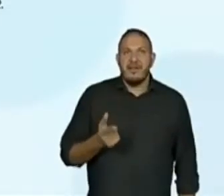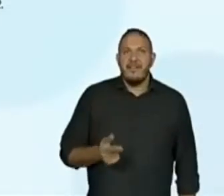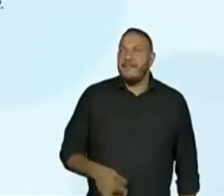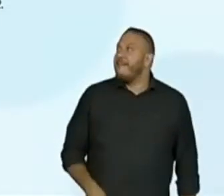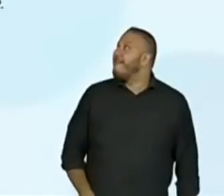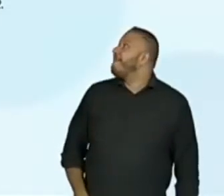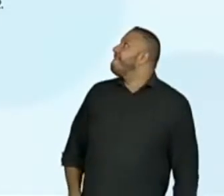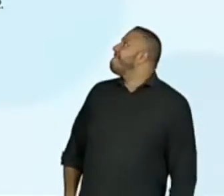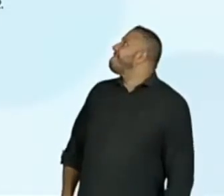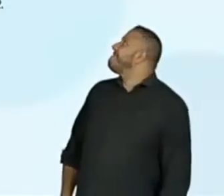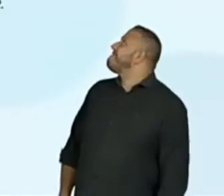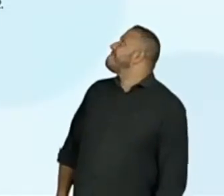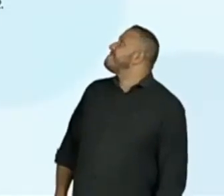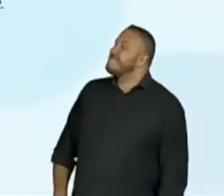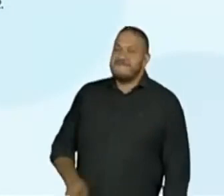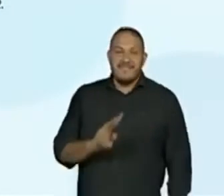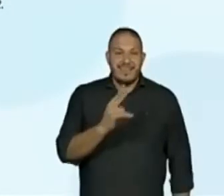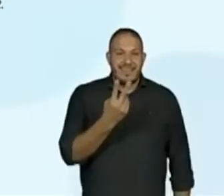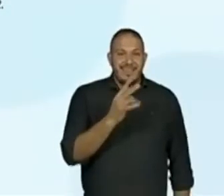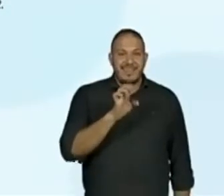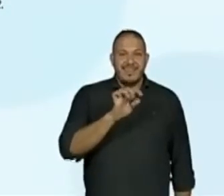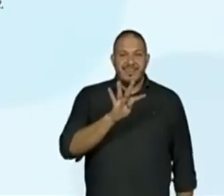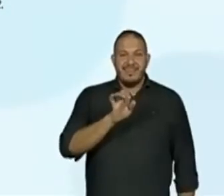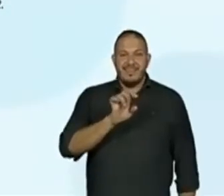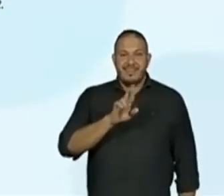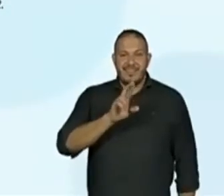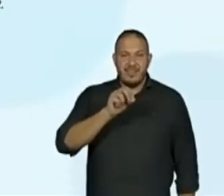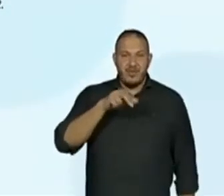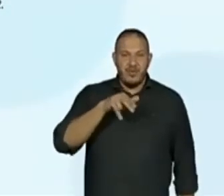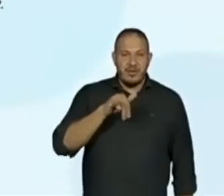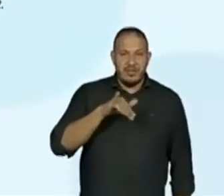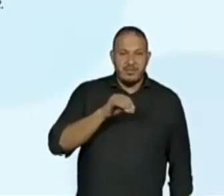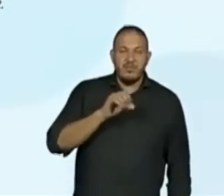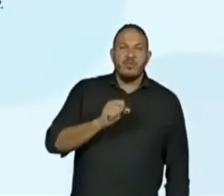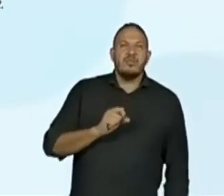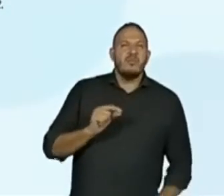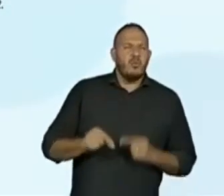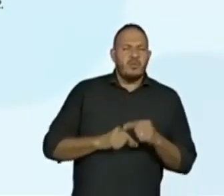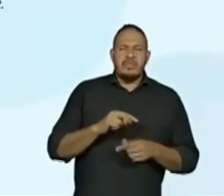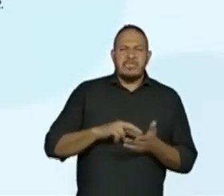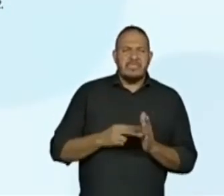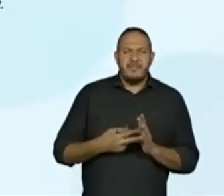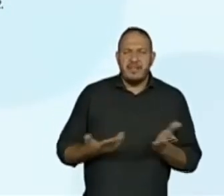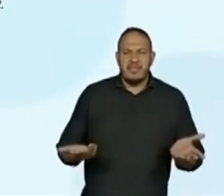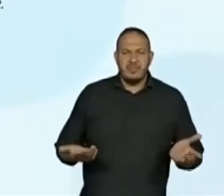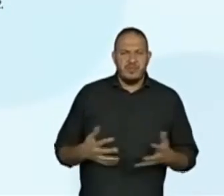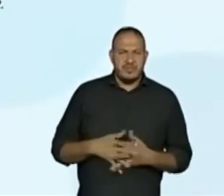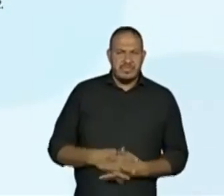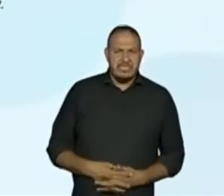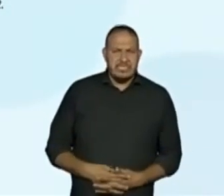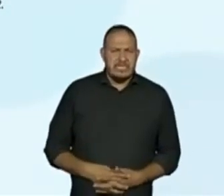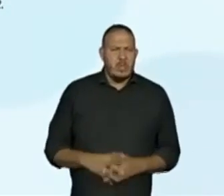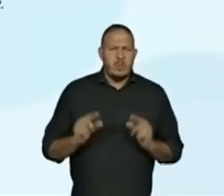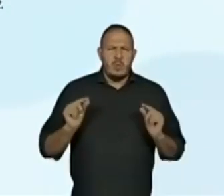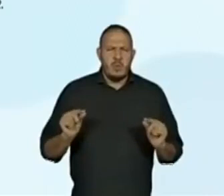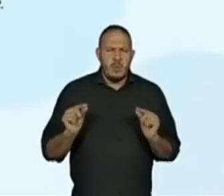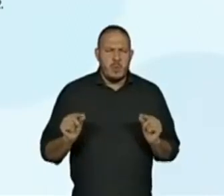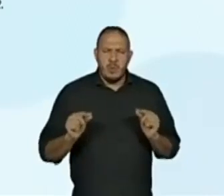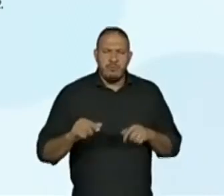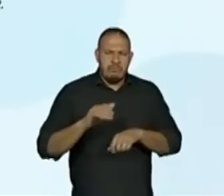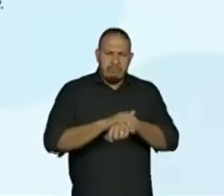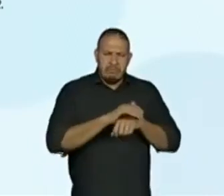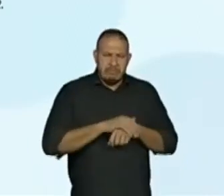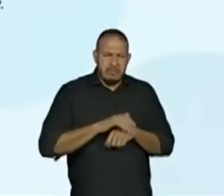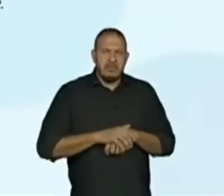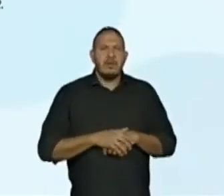heterônimos. Mas, e o que são heterônimos? O que vocês conseguem inferir